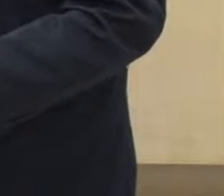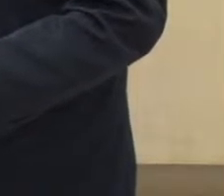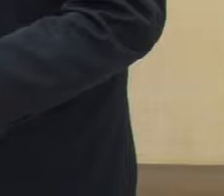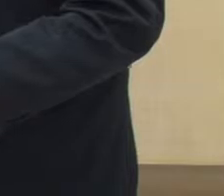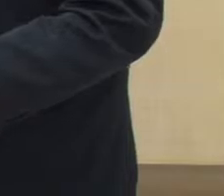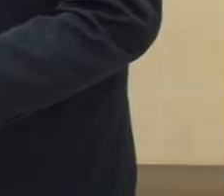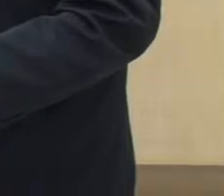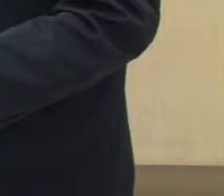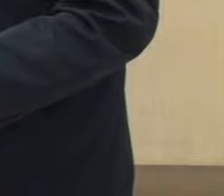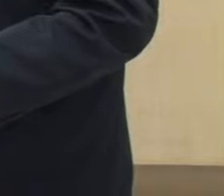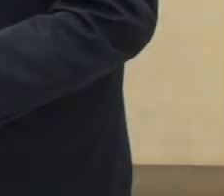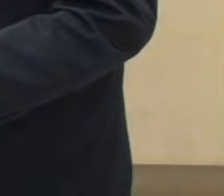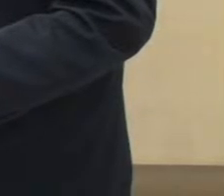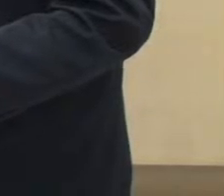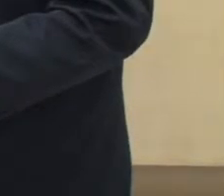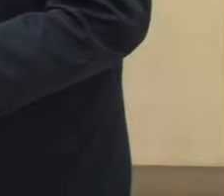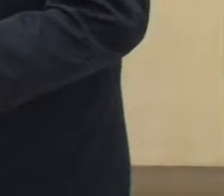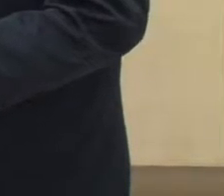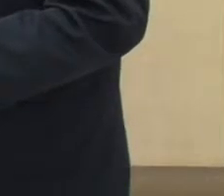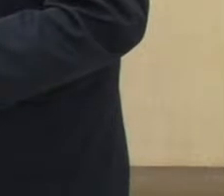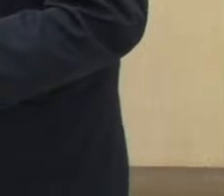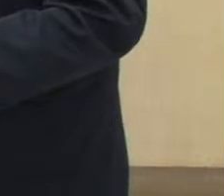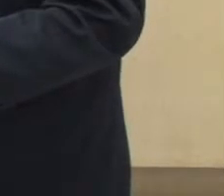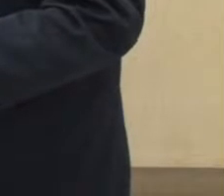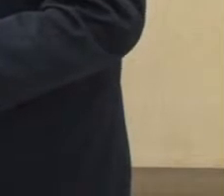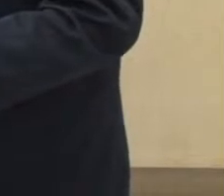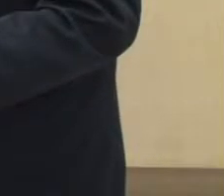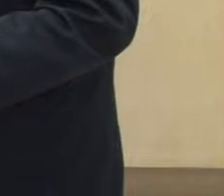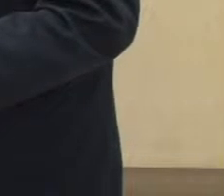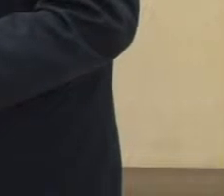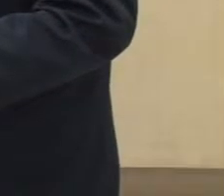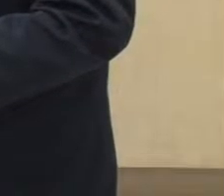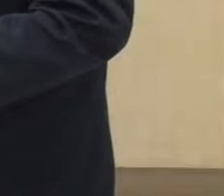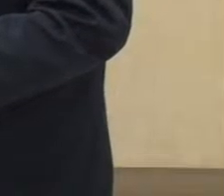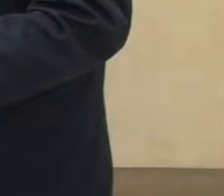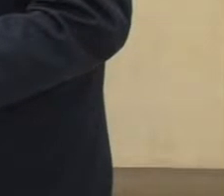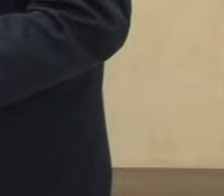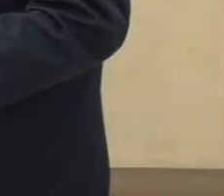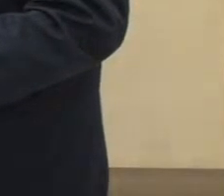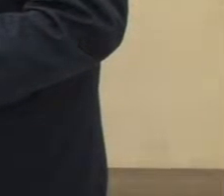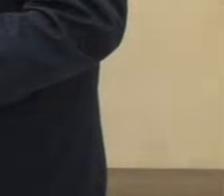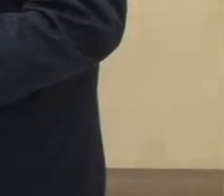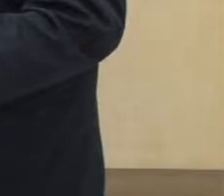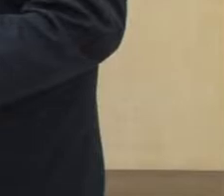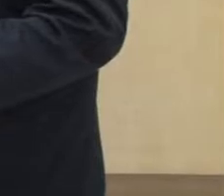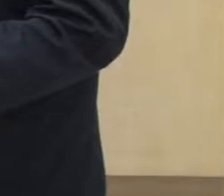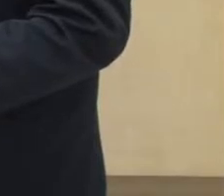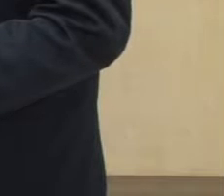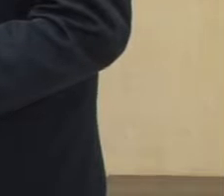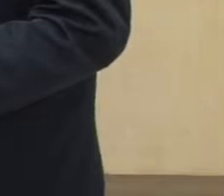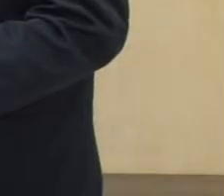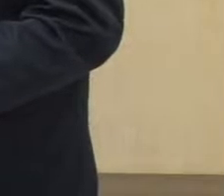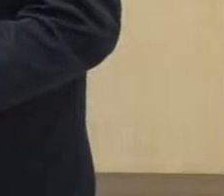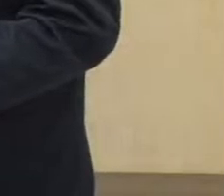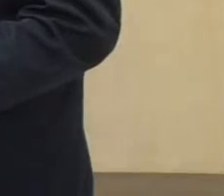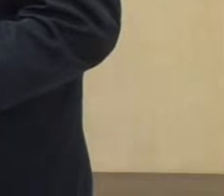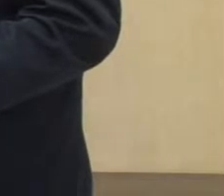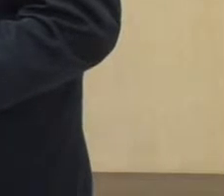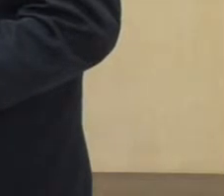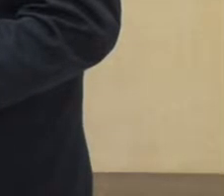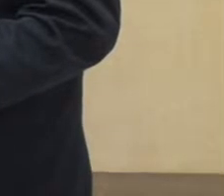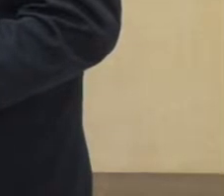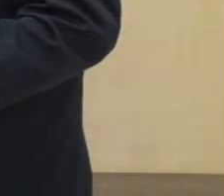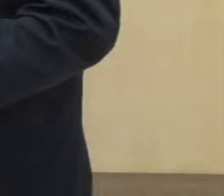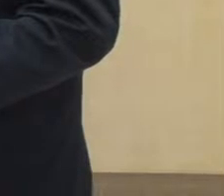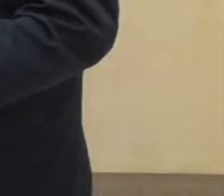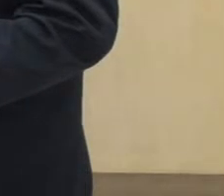cidade. Continue e que você tenha outras vitórias lá na frente, porque eu sei que quem chegou a primeira vez,